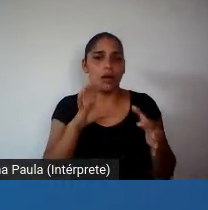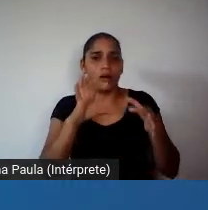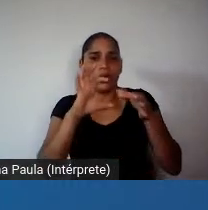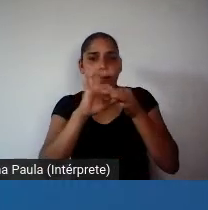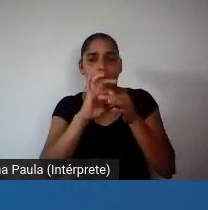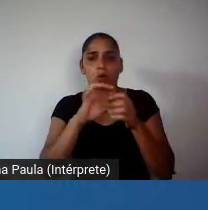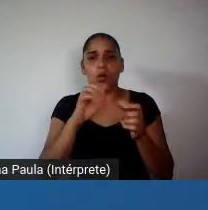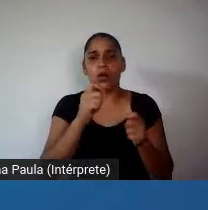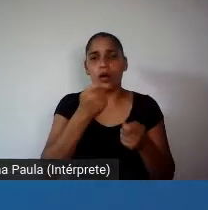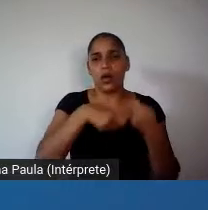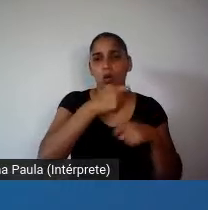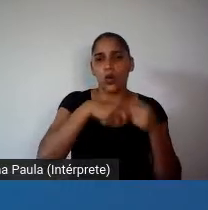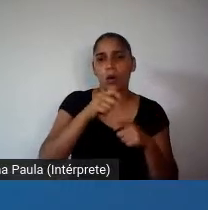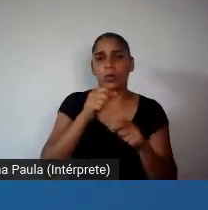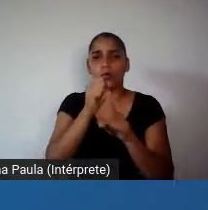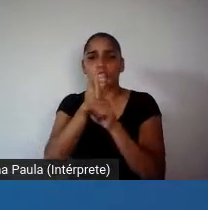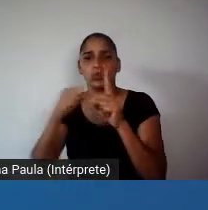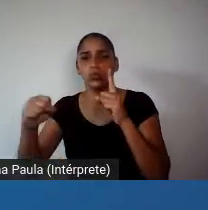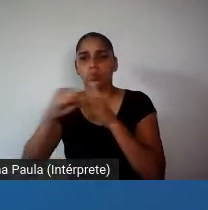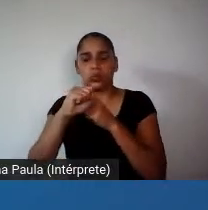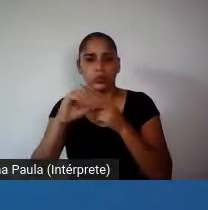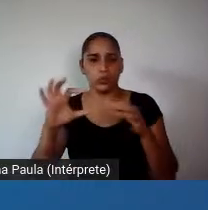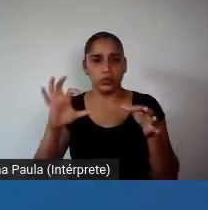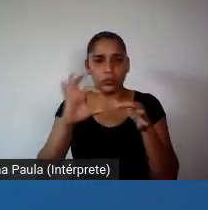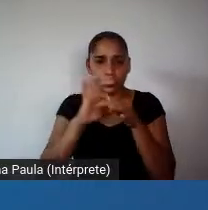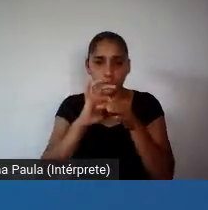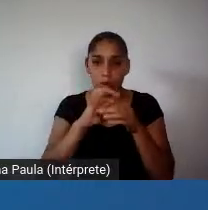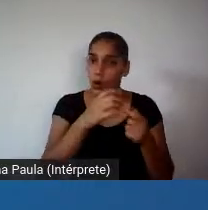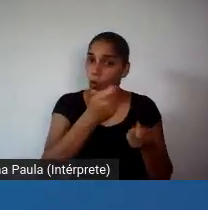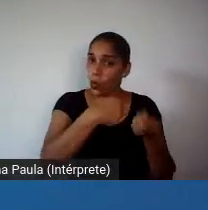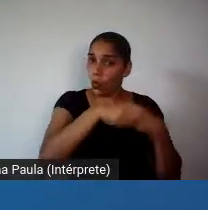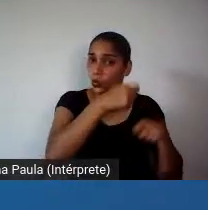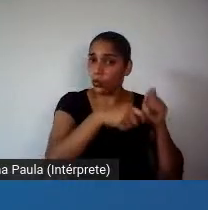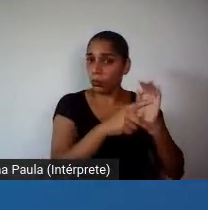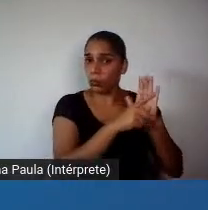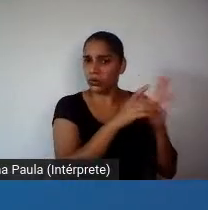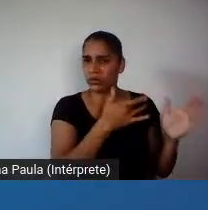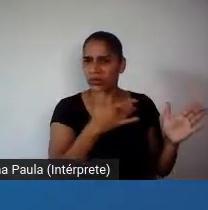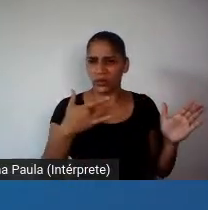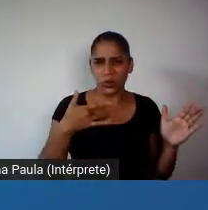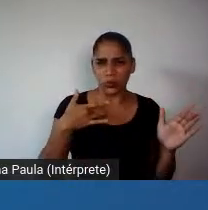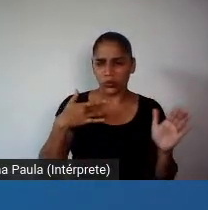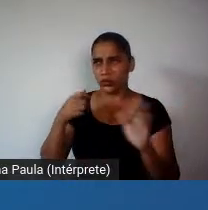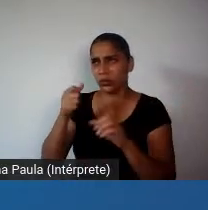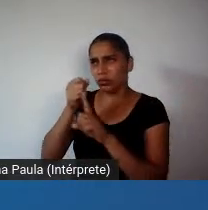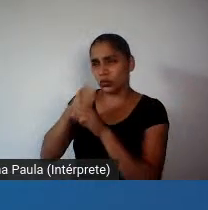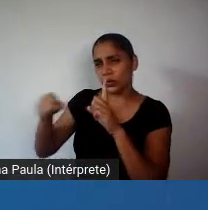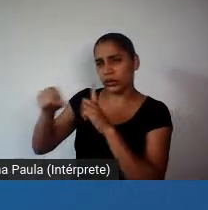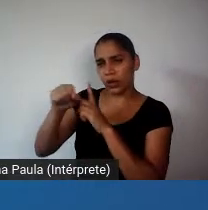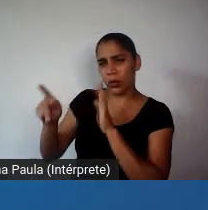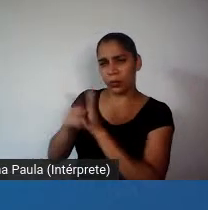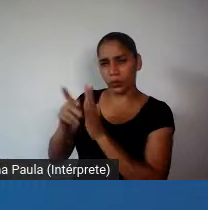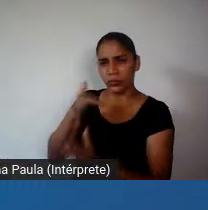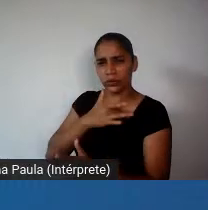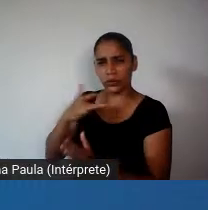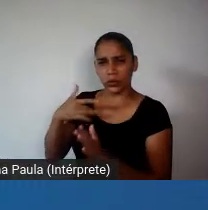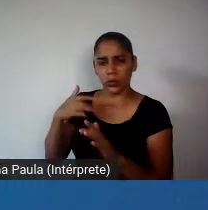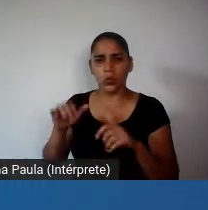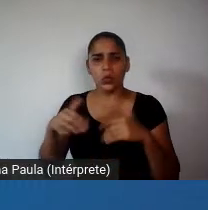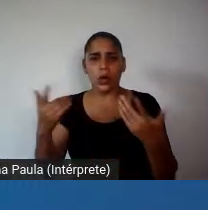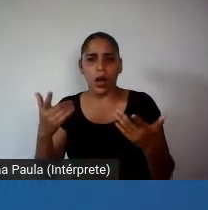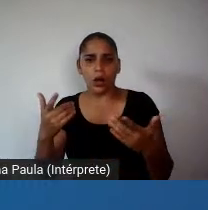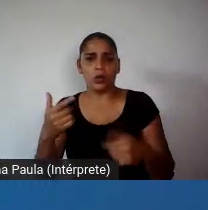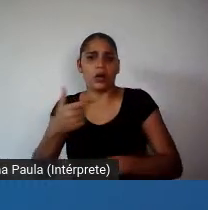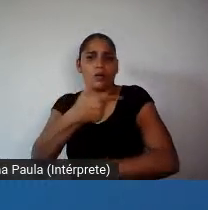é uma agenda externa, é como se o econômico fosse não saúde e o social fosse saúde. A saúde, a vacina,